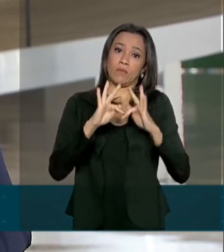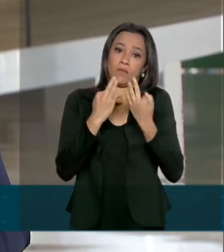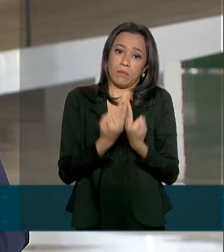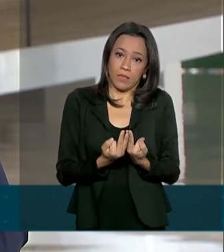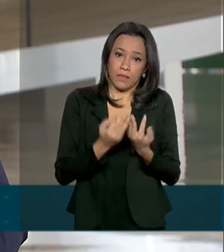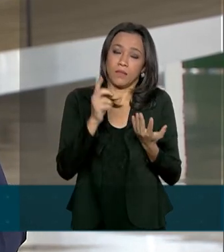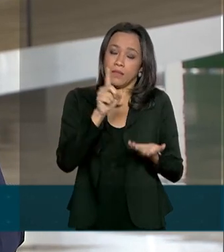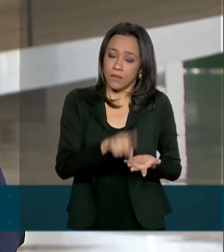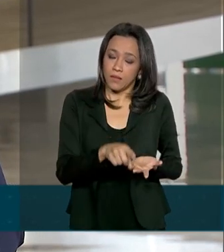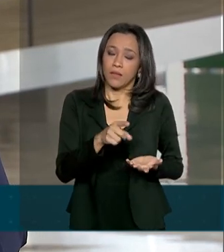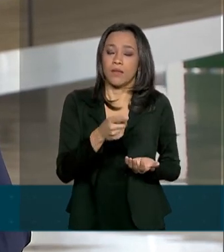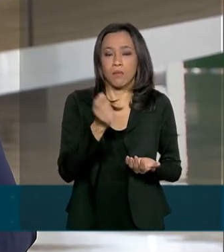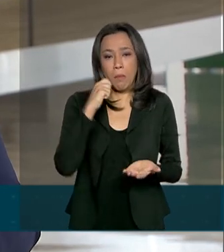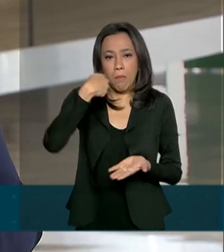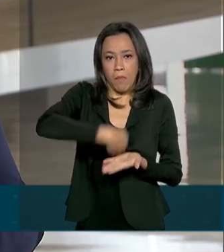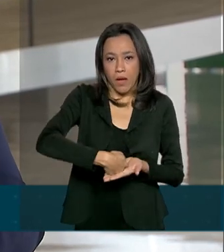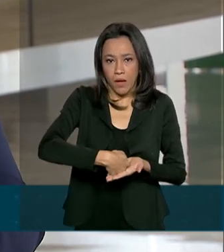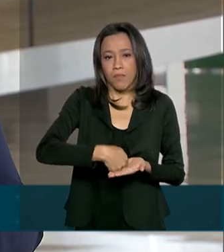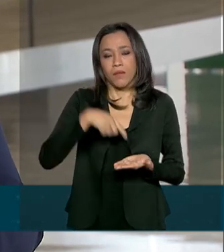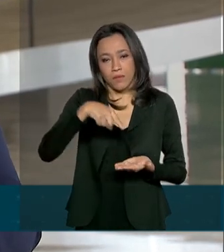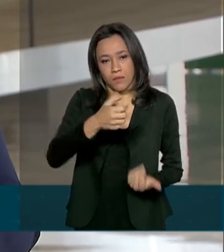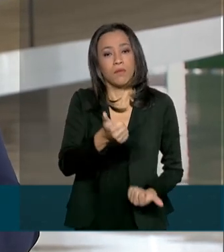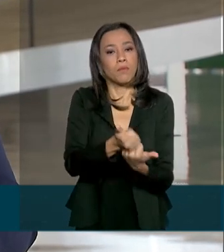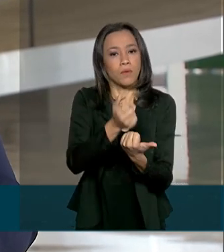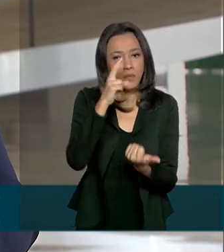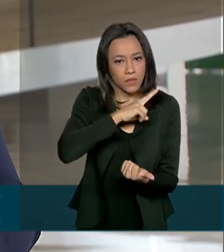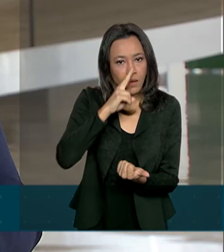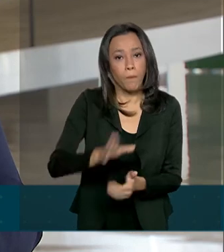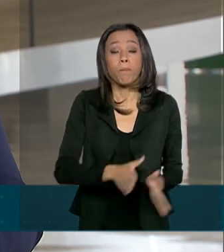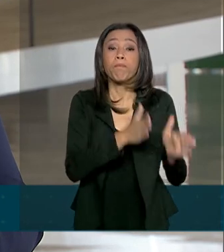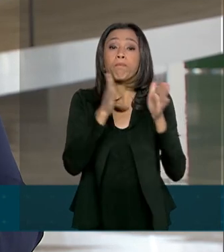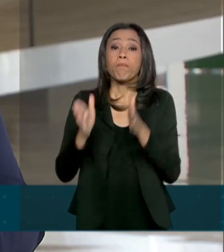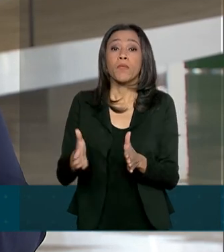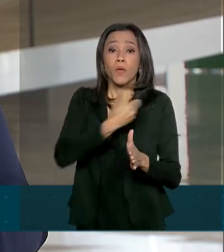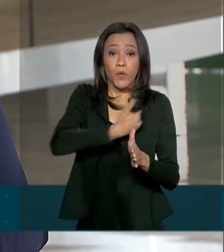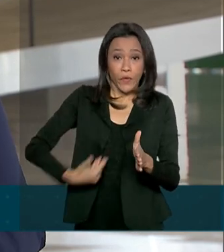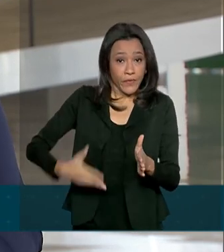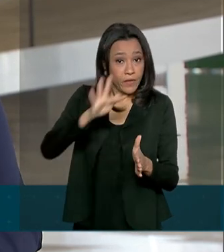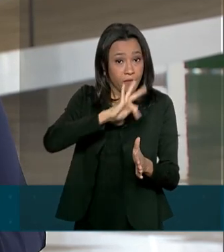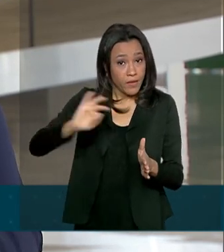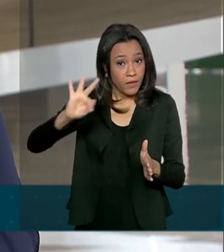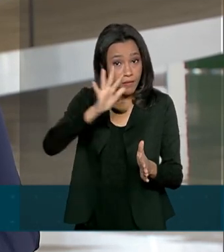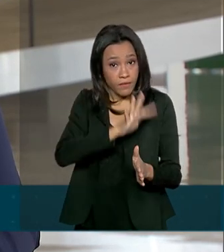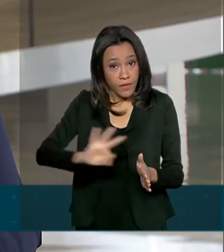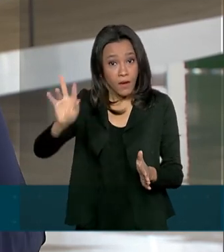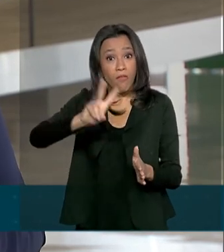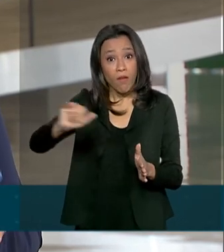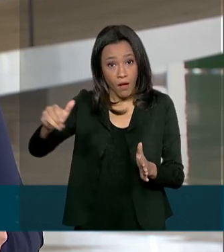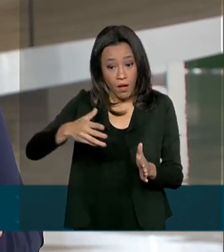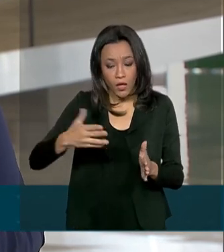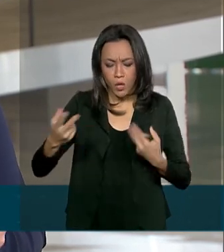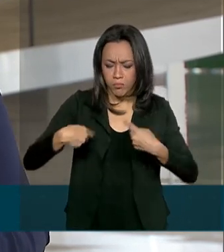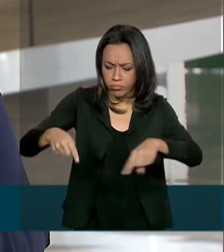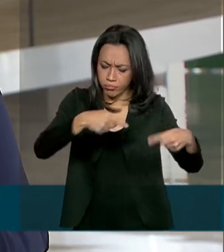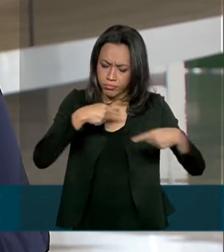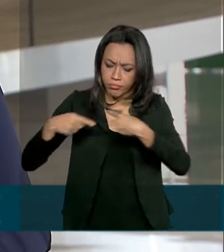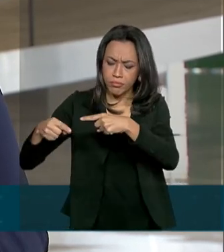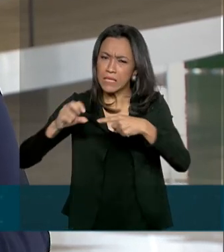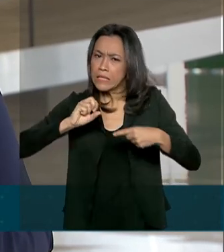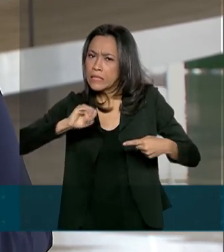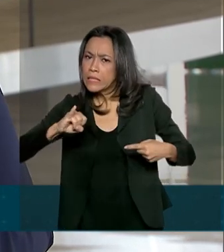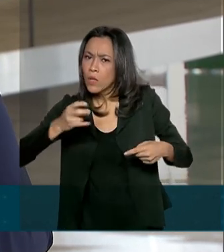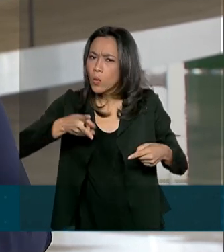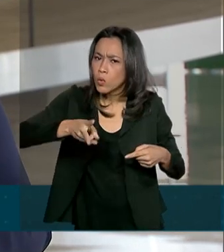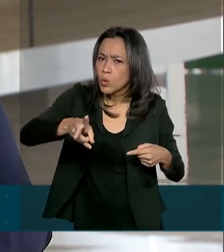foram beneficiados com o pagamento desse auxílio. E o governo federal deve discutir hoje sobre a continuidade, o pagamento de mais